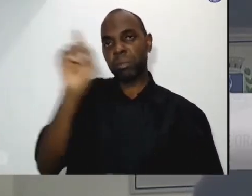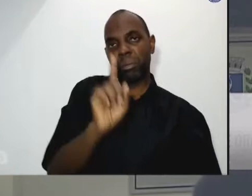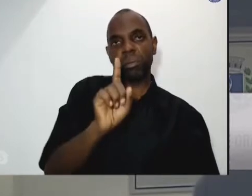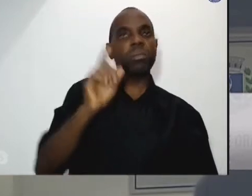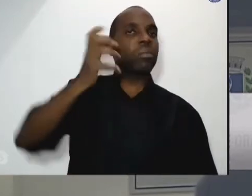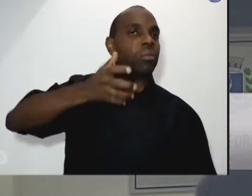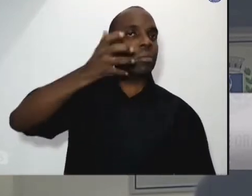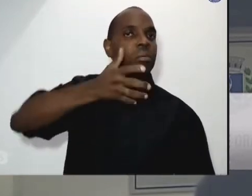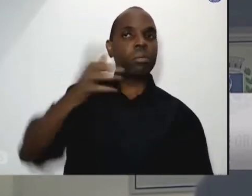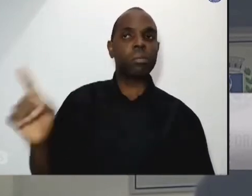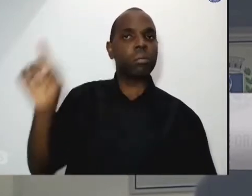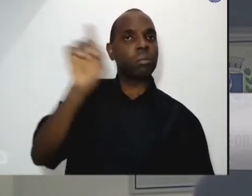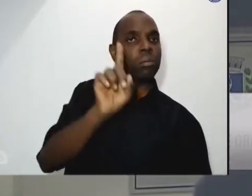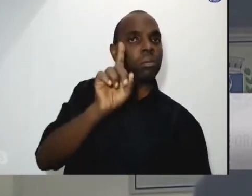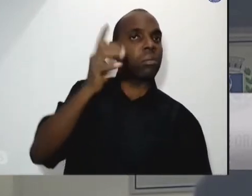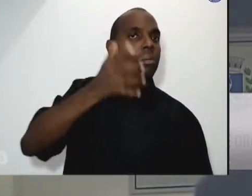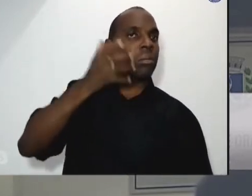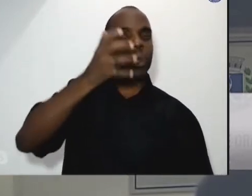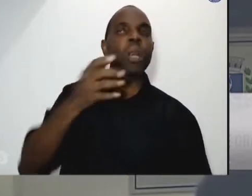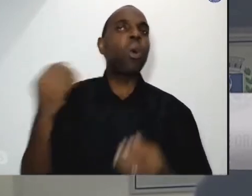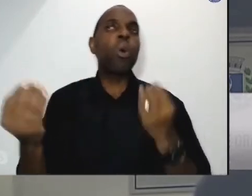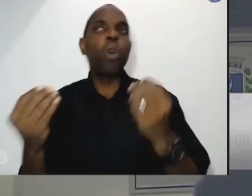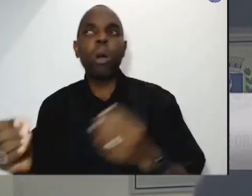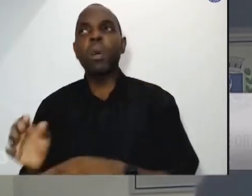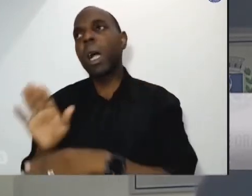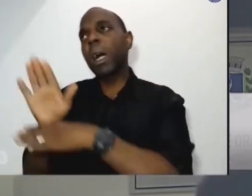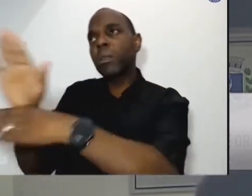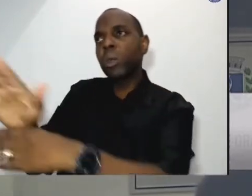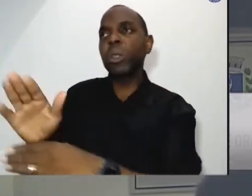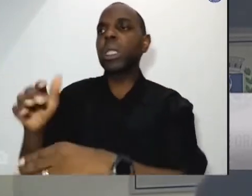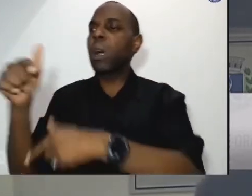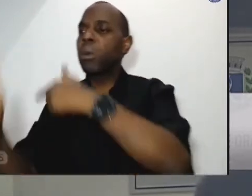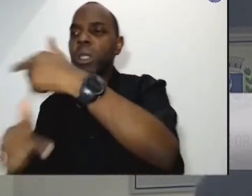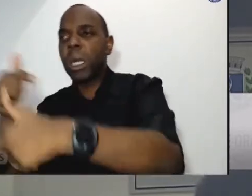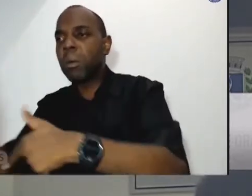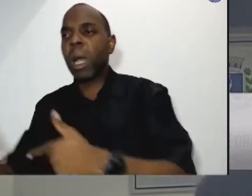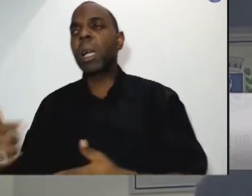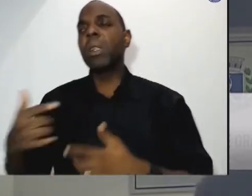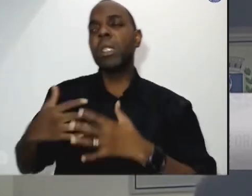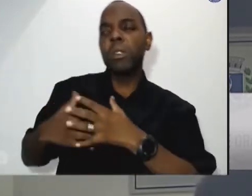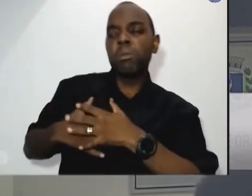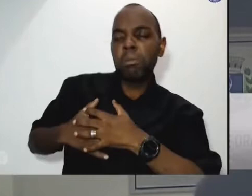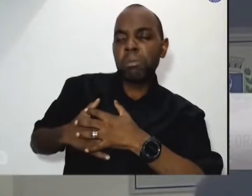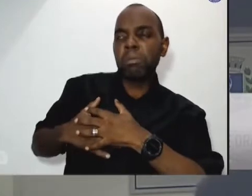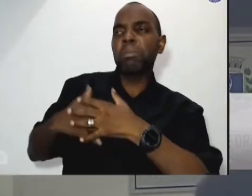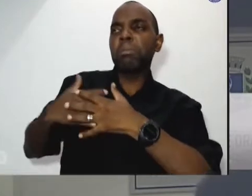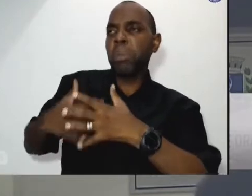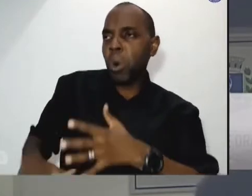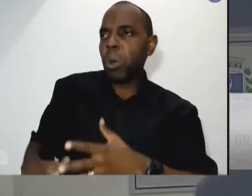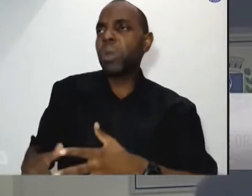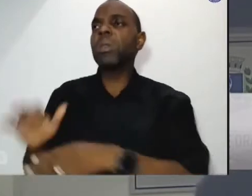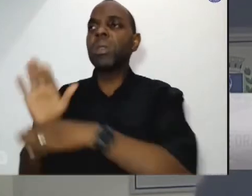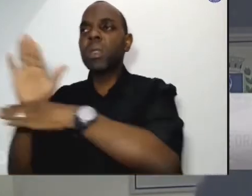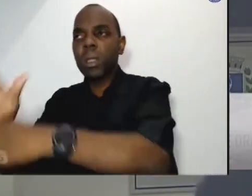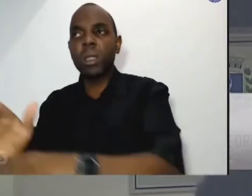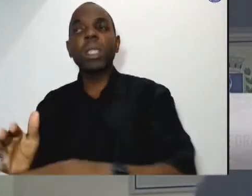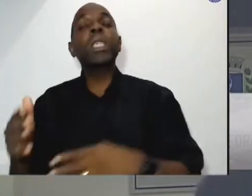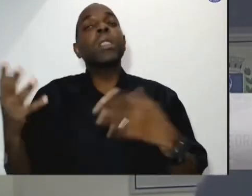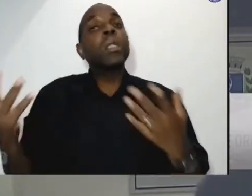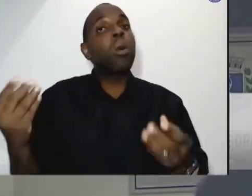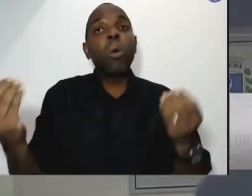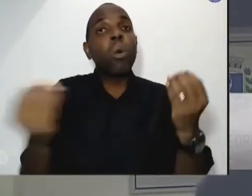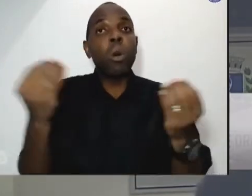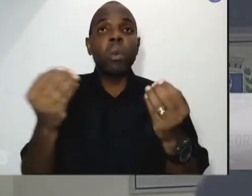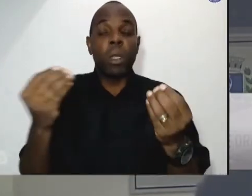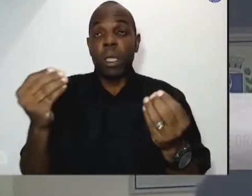de quem eles cuidam, de quem eles olham, de quem eles sentiram compaixão, vamos trazer o objetivo geral e os objetivos específicos da campanha.